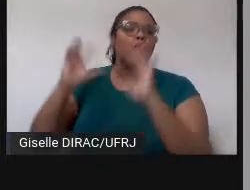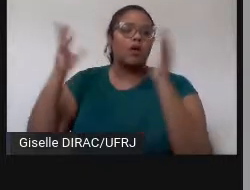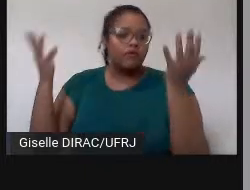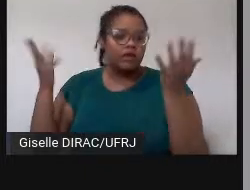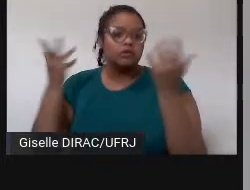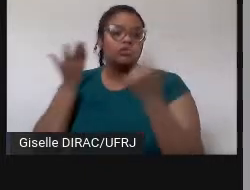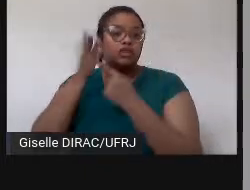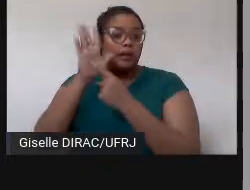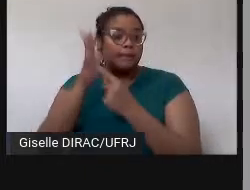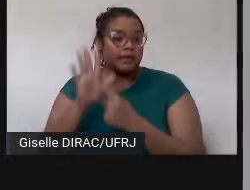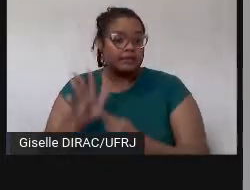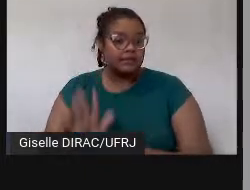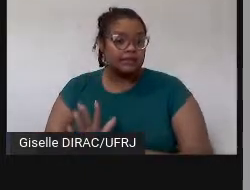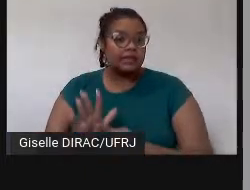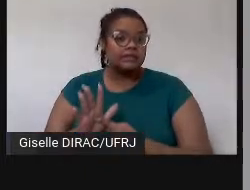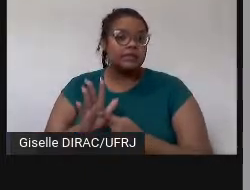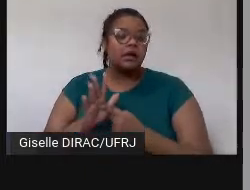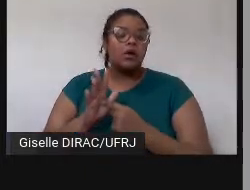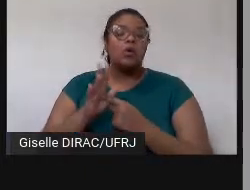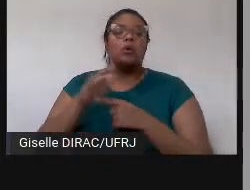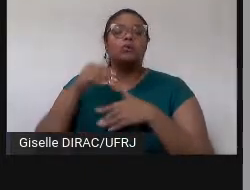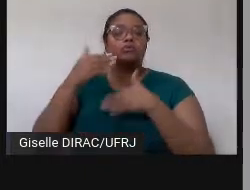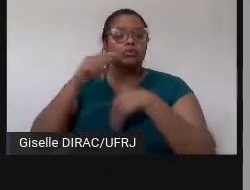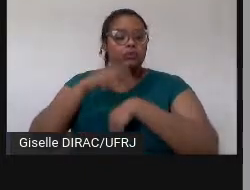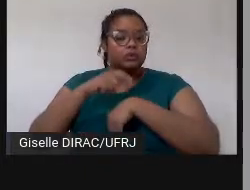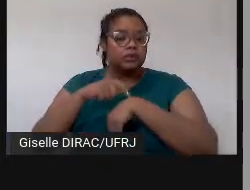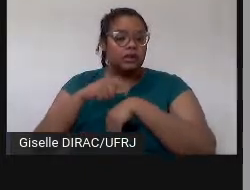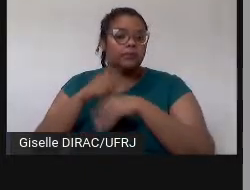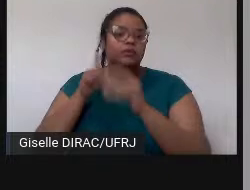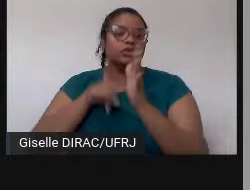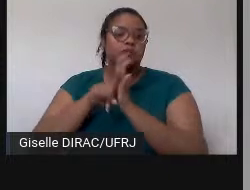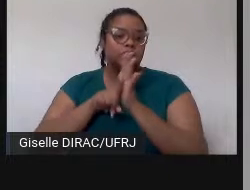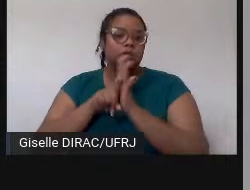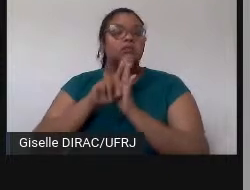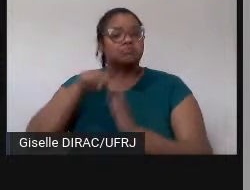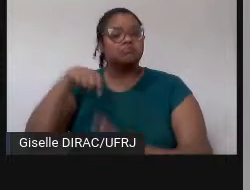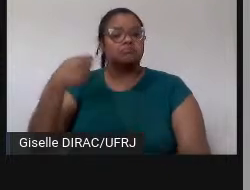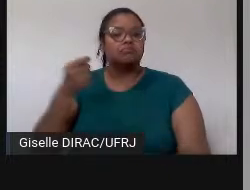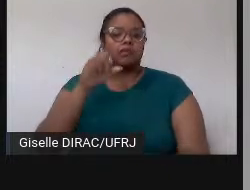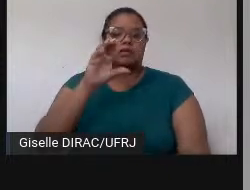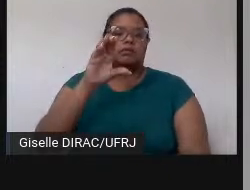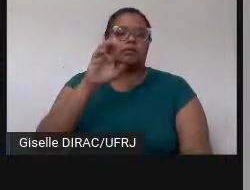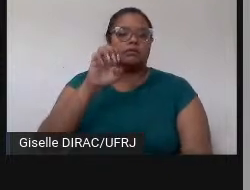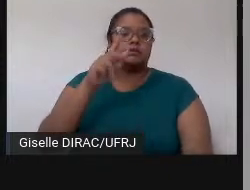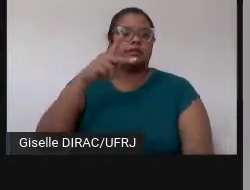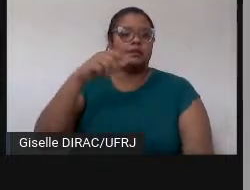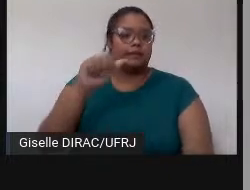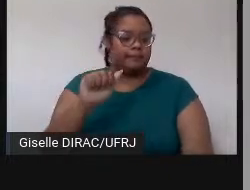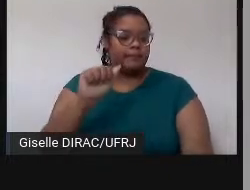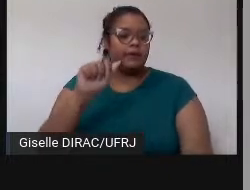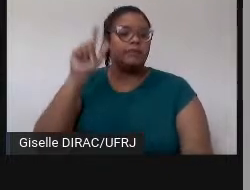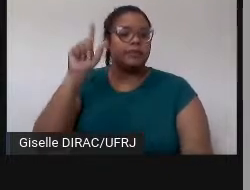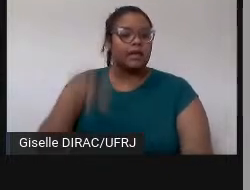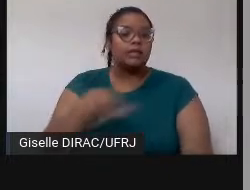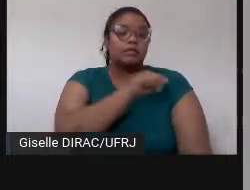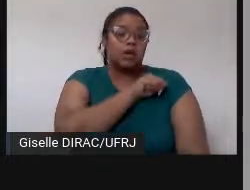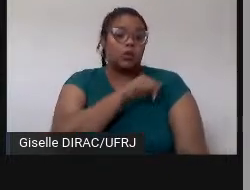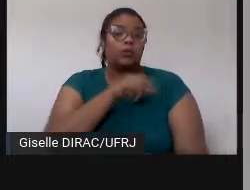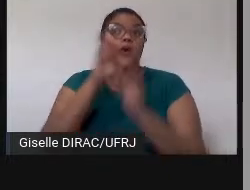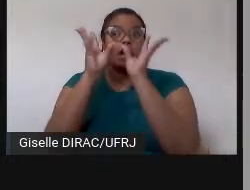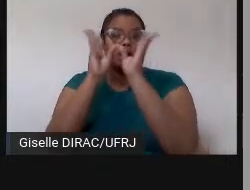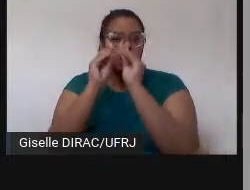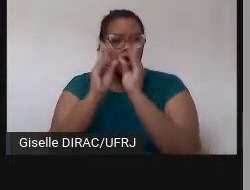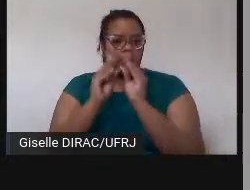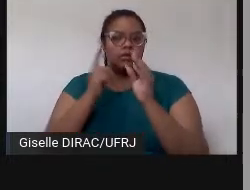apresentação do andamento de suas pesquisas. Esse é o CEPLA. Então, esses resumos que são